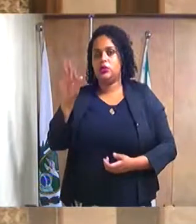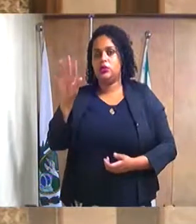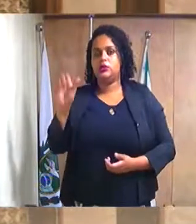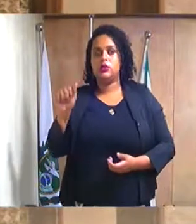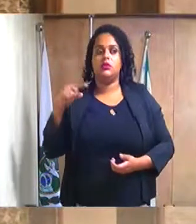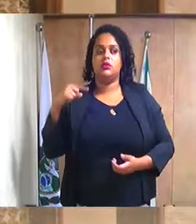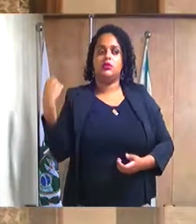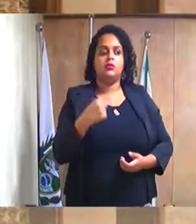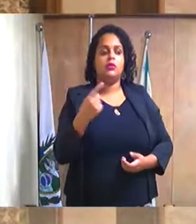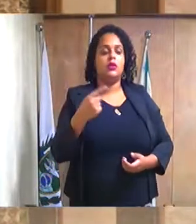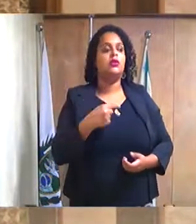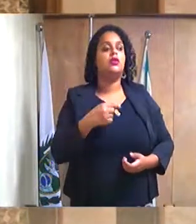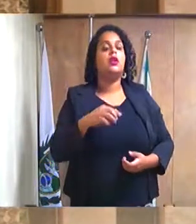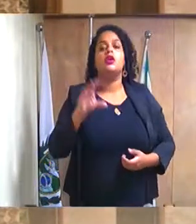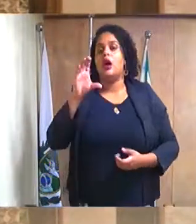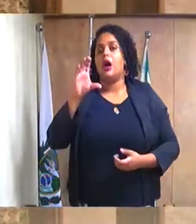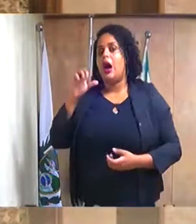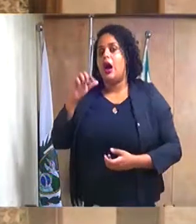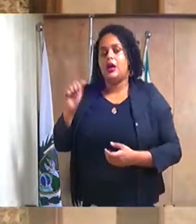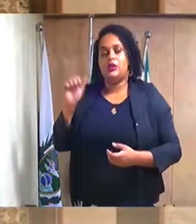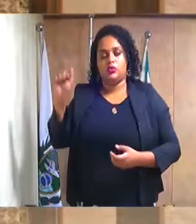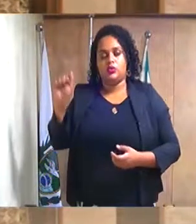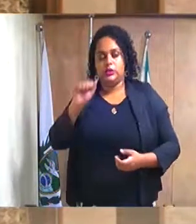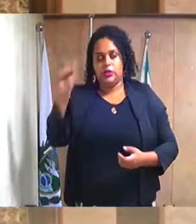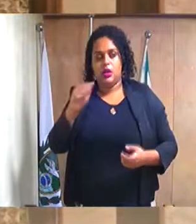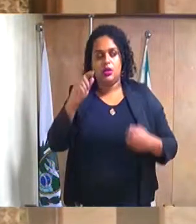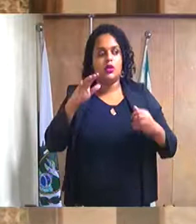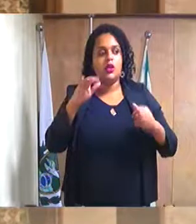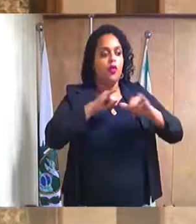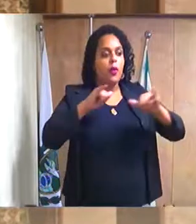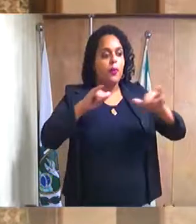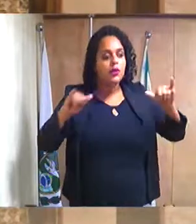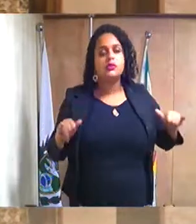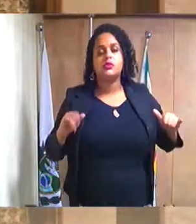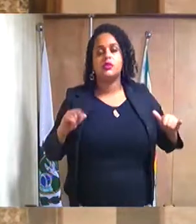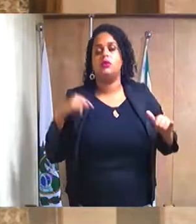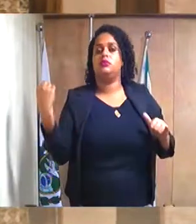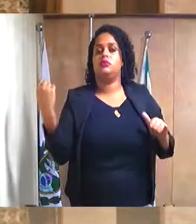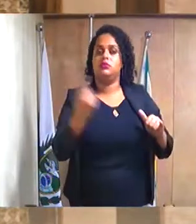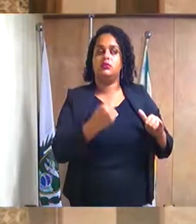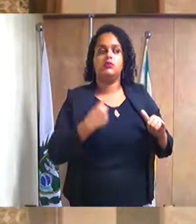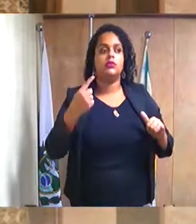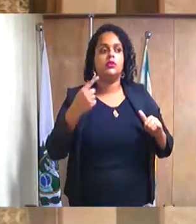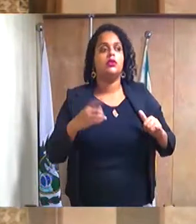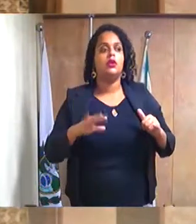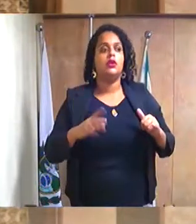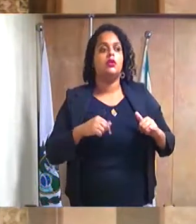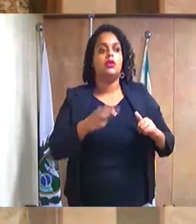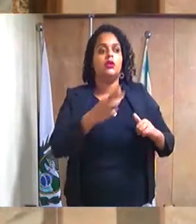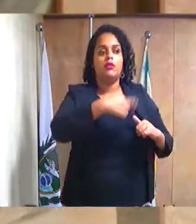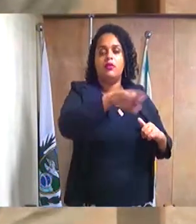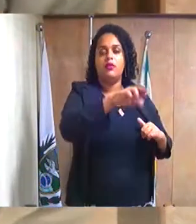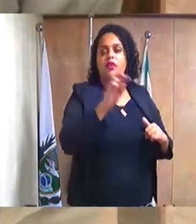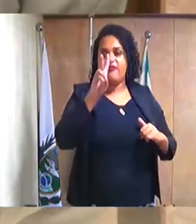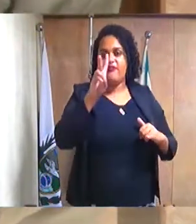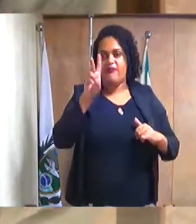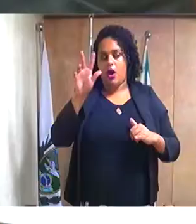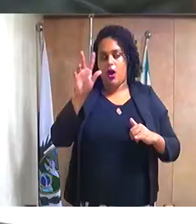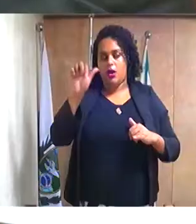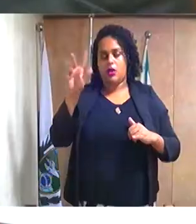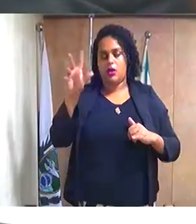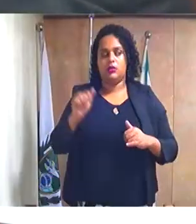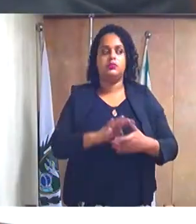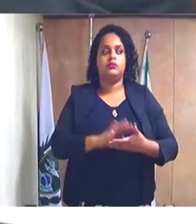nome da Associação, Comunicação, Educação, Informação e Deputação, passou a Instituto Sinal do Vale. A